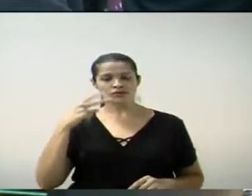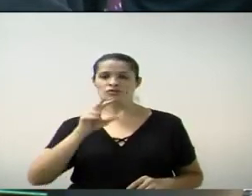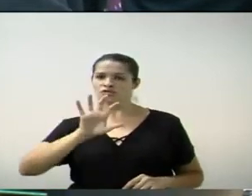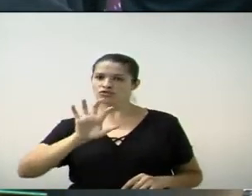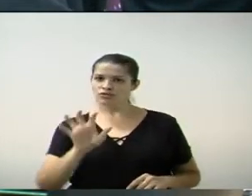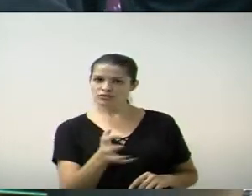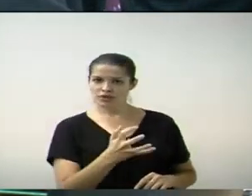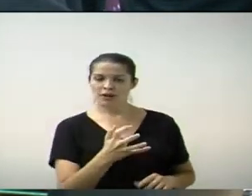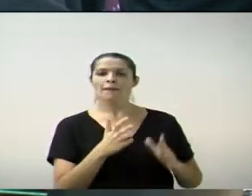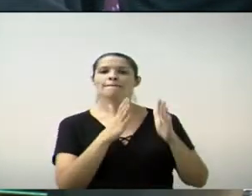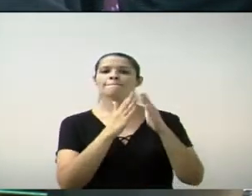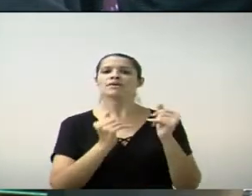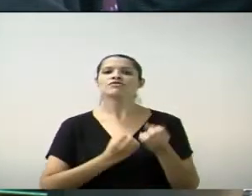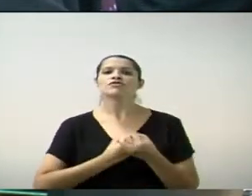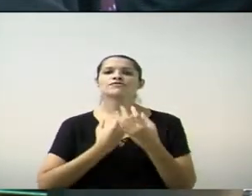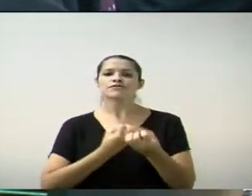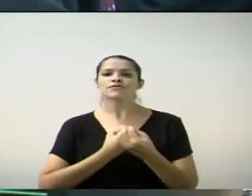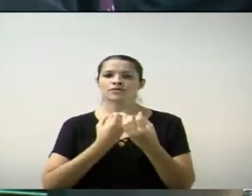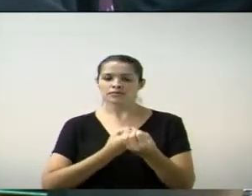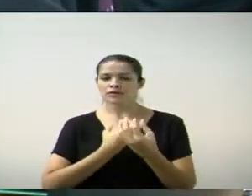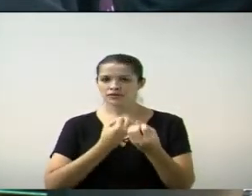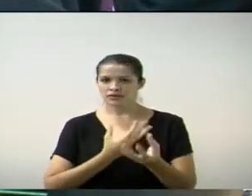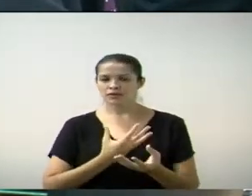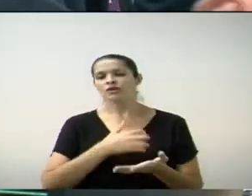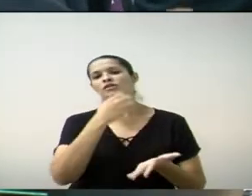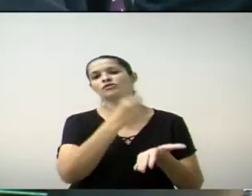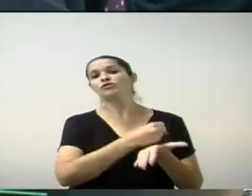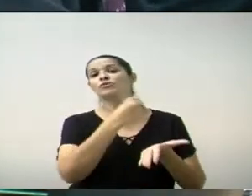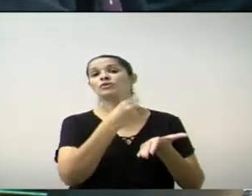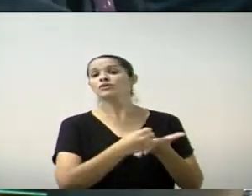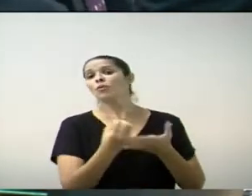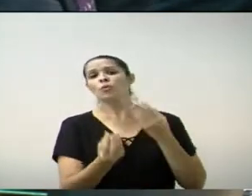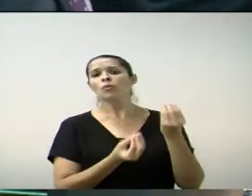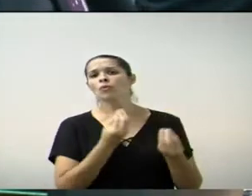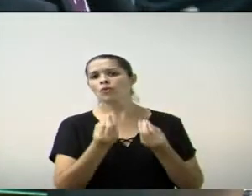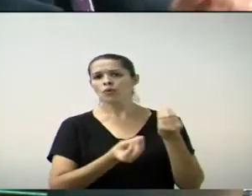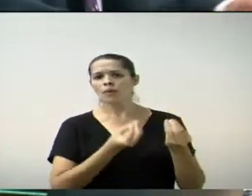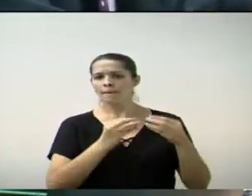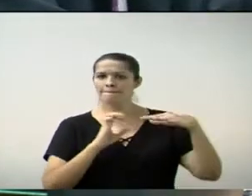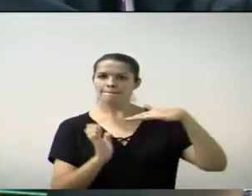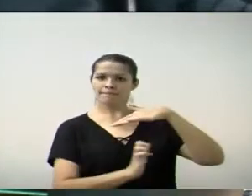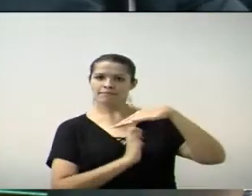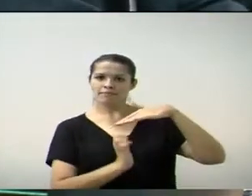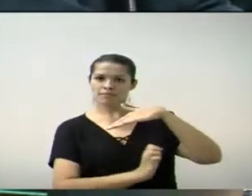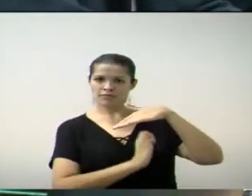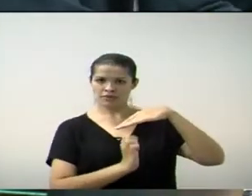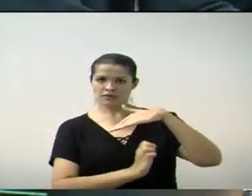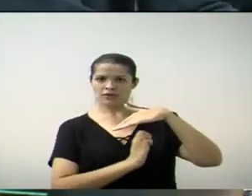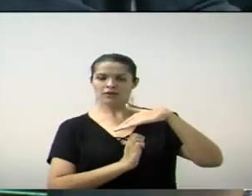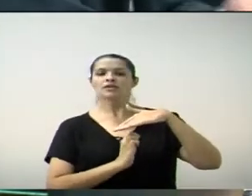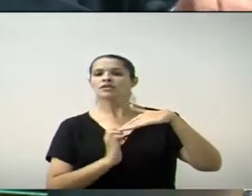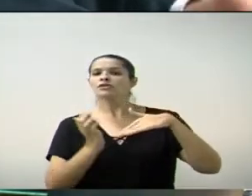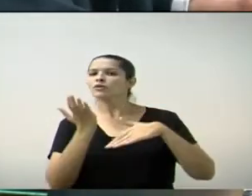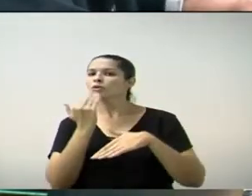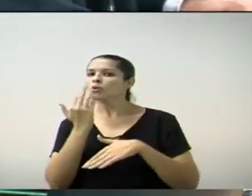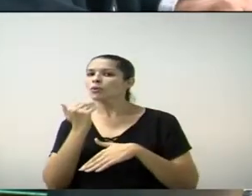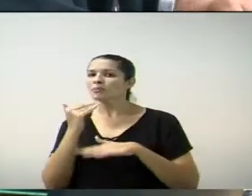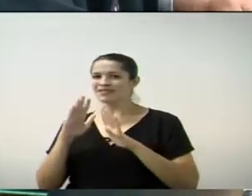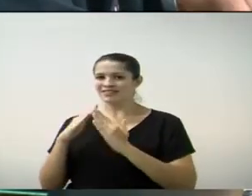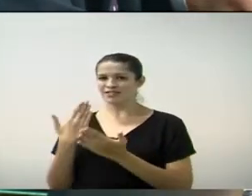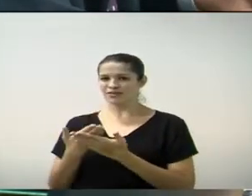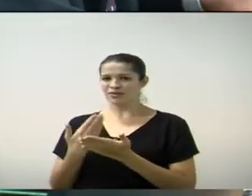Ila Paz, requerendo informações do executivo sobre edital para contratação de empresa barra consórcio de empresas para